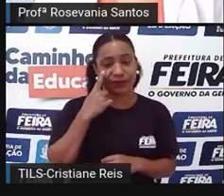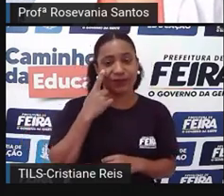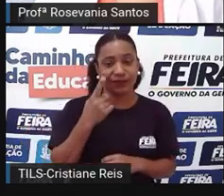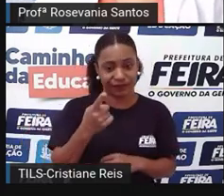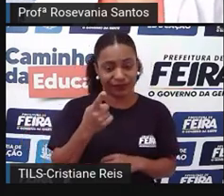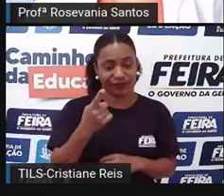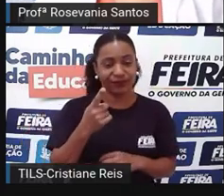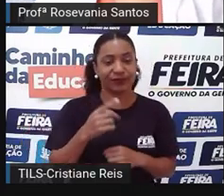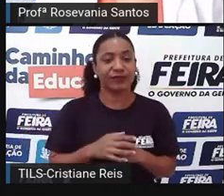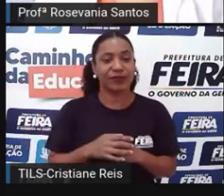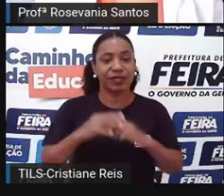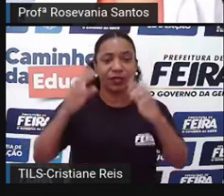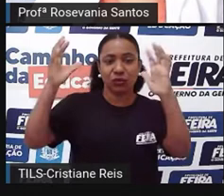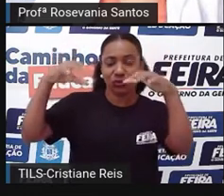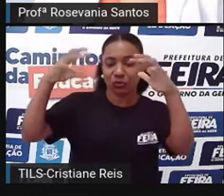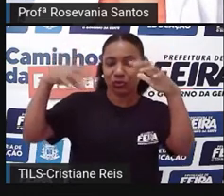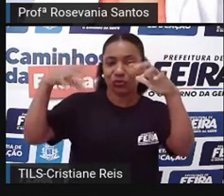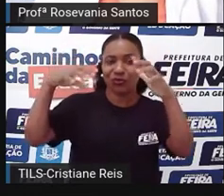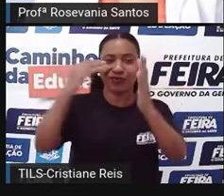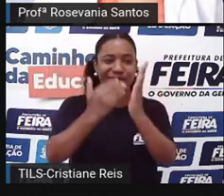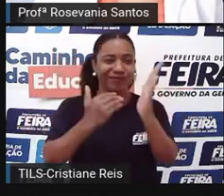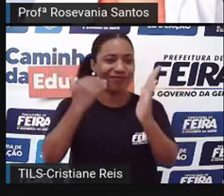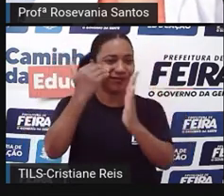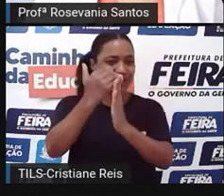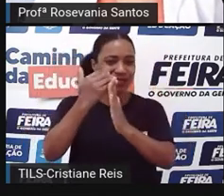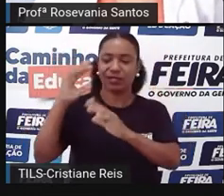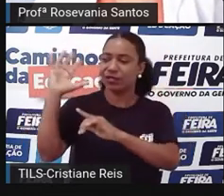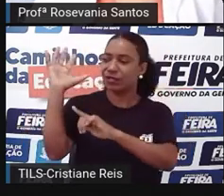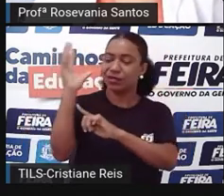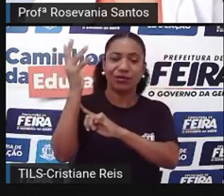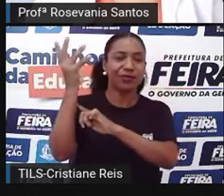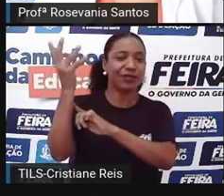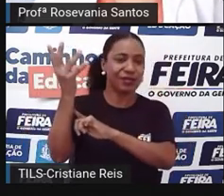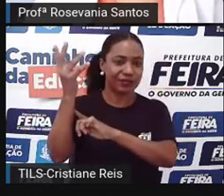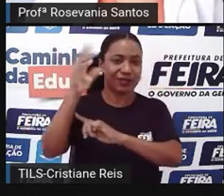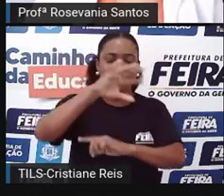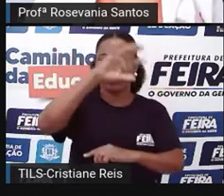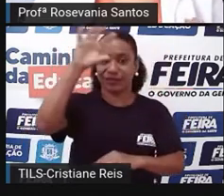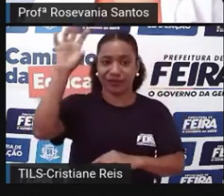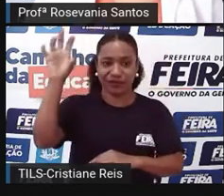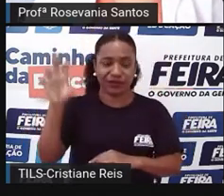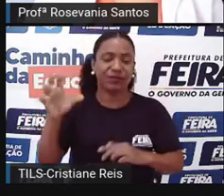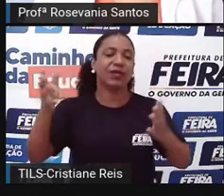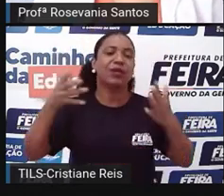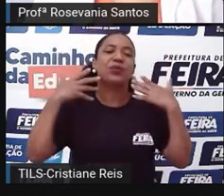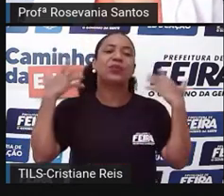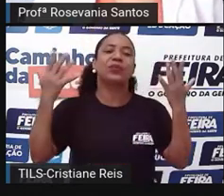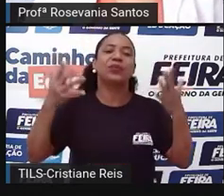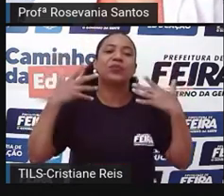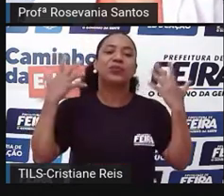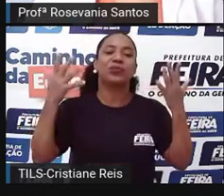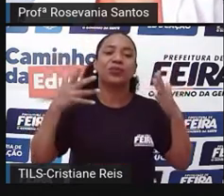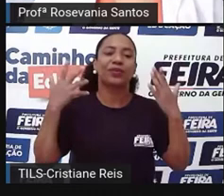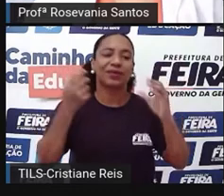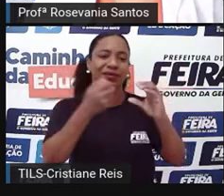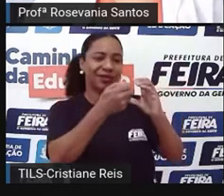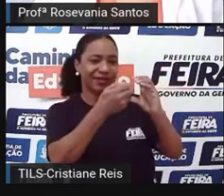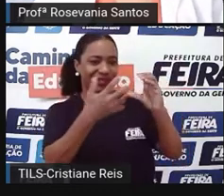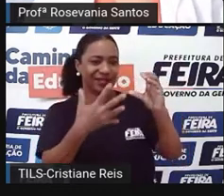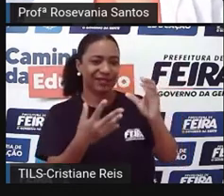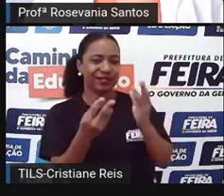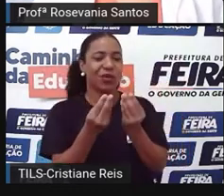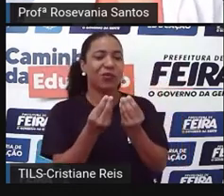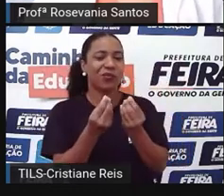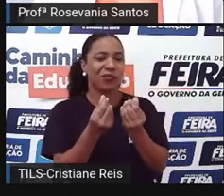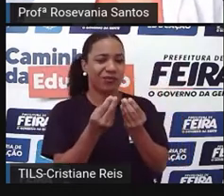quantidade maior de chuva, então, o clima aqui nessa região, ele já é mais ameno, né, já tem característica de clima úmido.